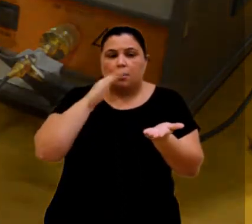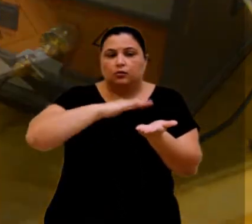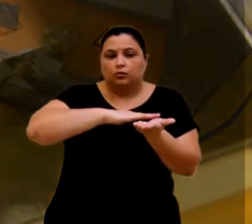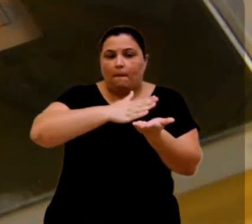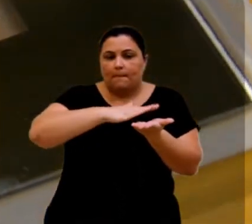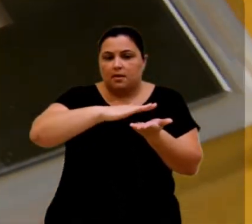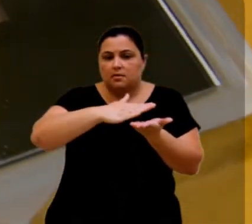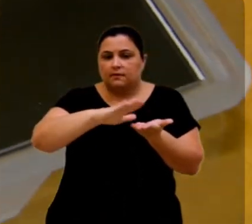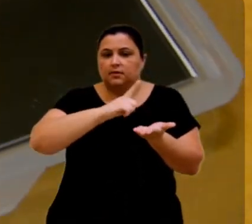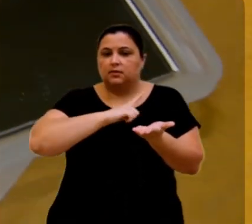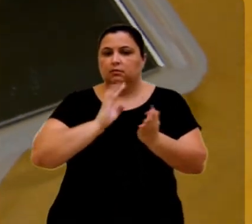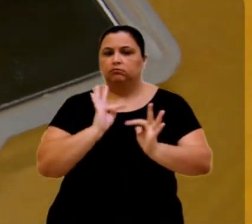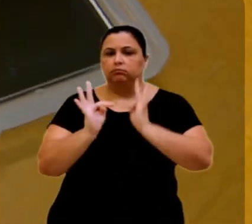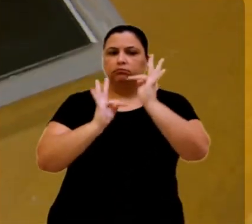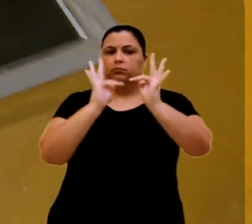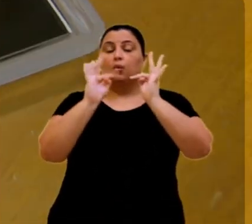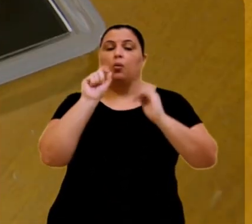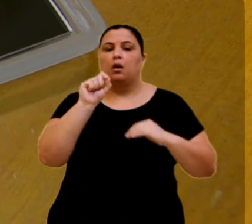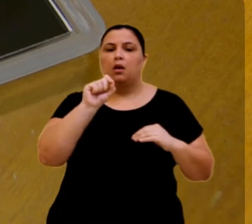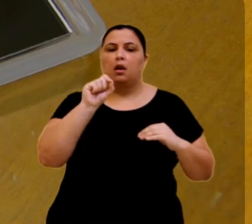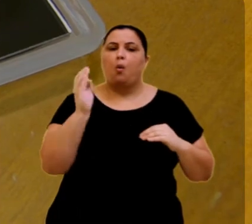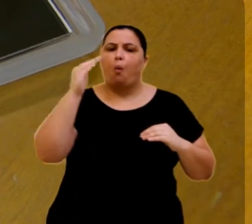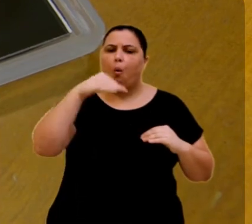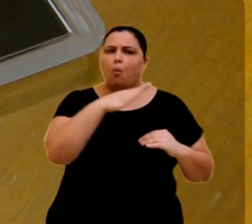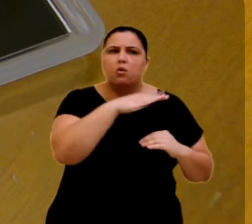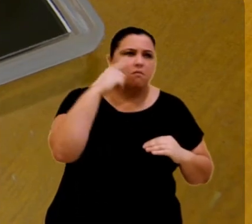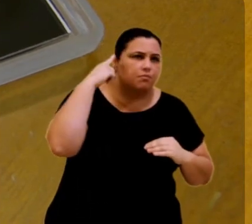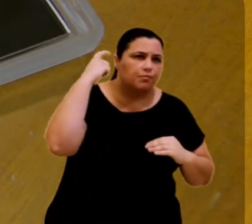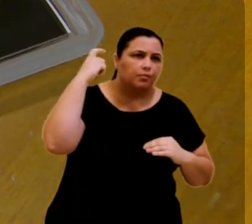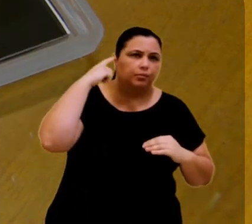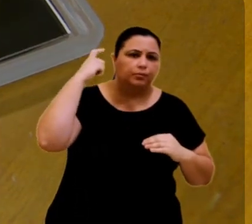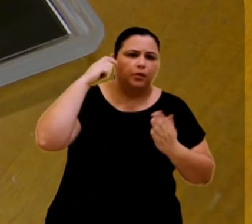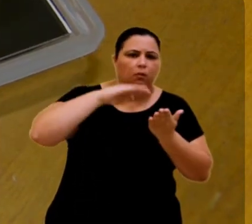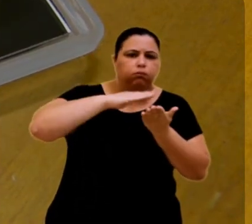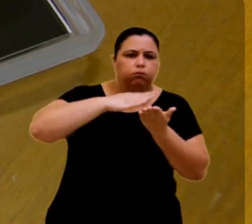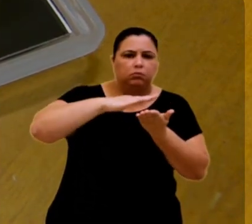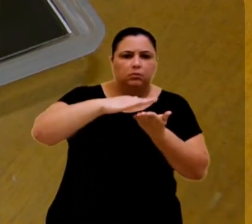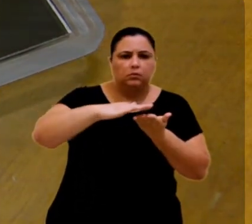A superfície foi construída através da tecnologia de ondas acústicas superficiais.